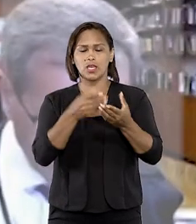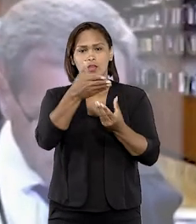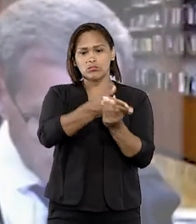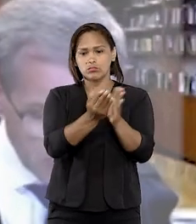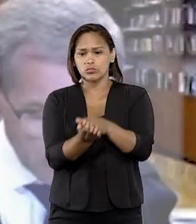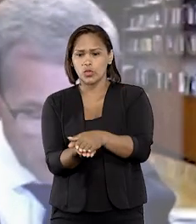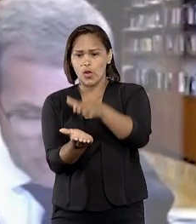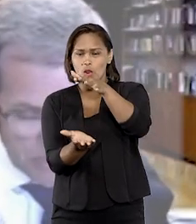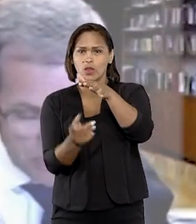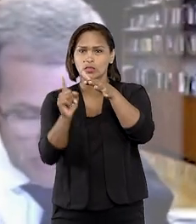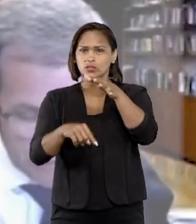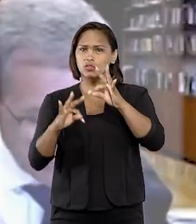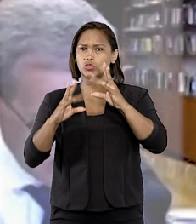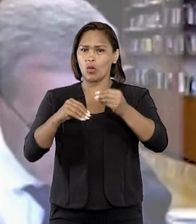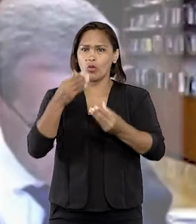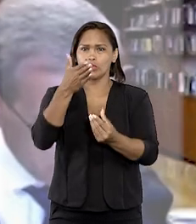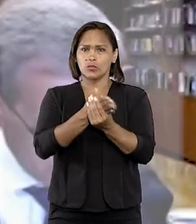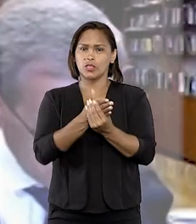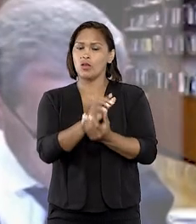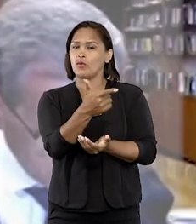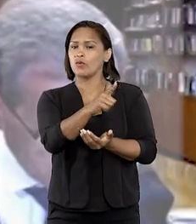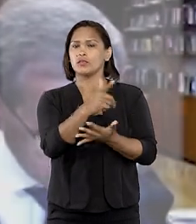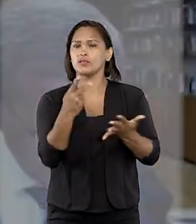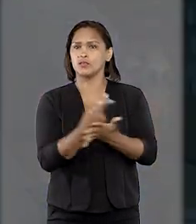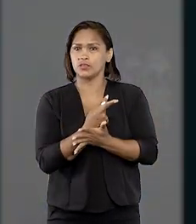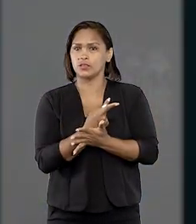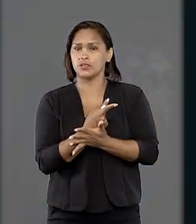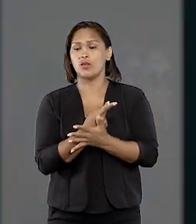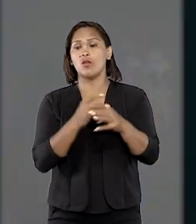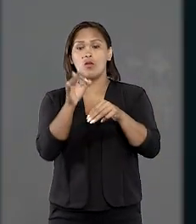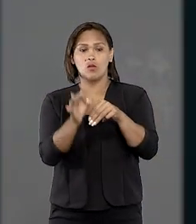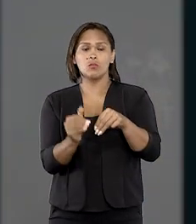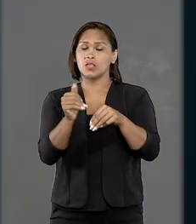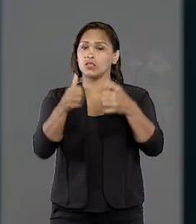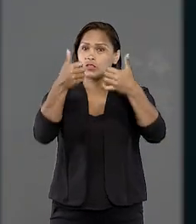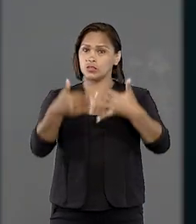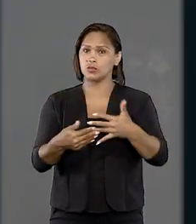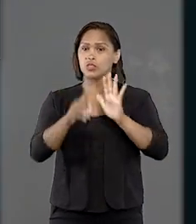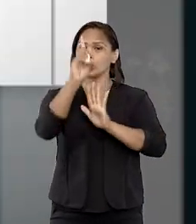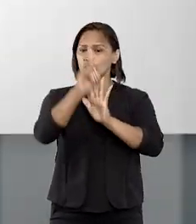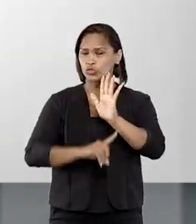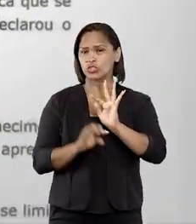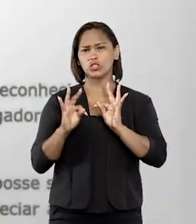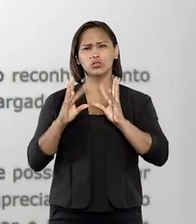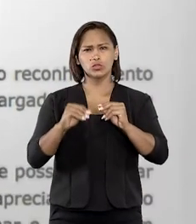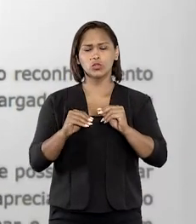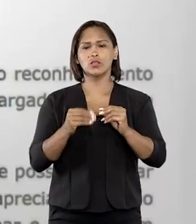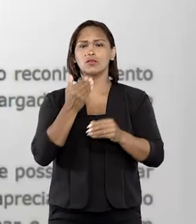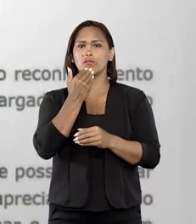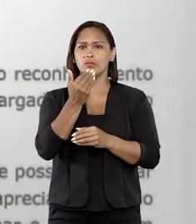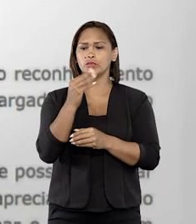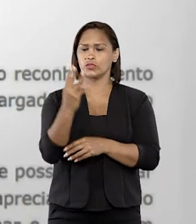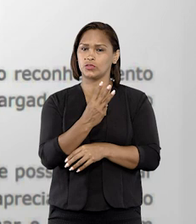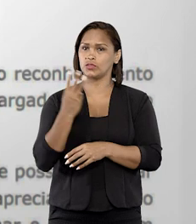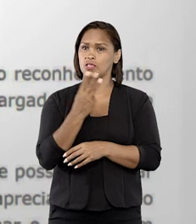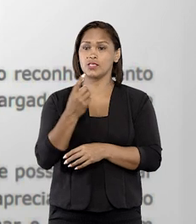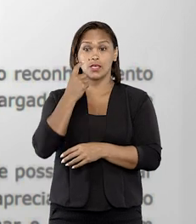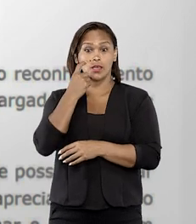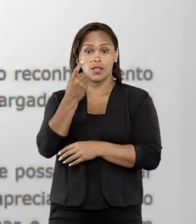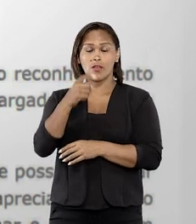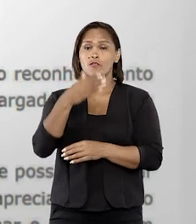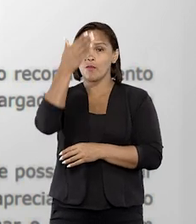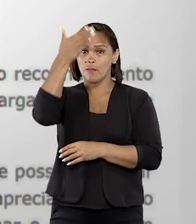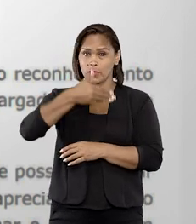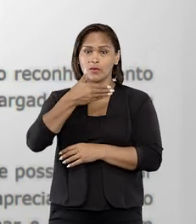constem da publicação de atos processuais, o que não ocorreu. Para o ministro, o direito líquido e certo à intimação do terceiro